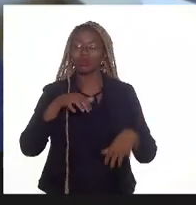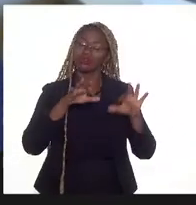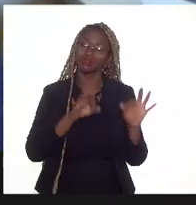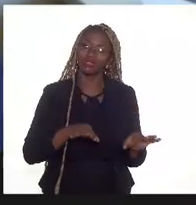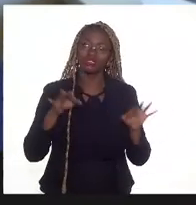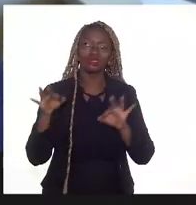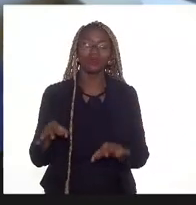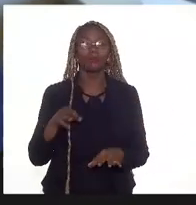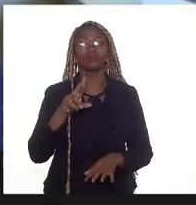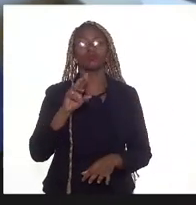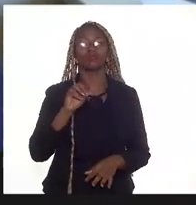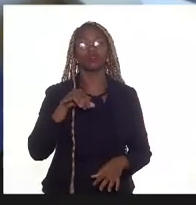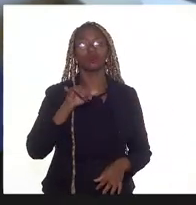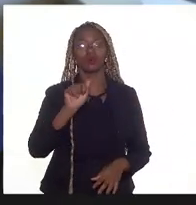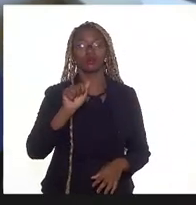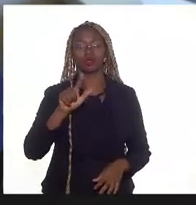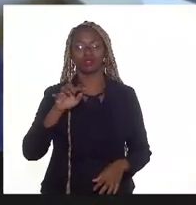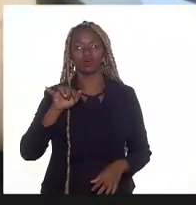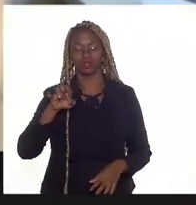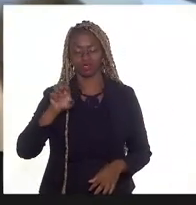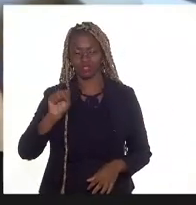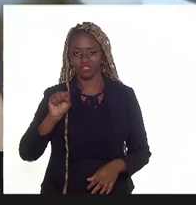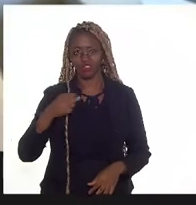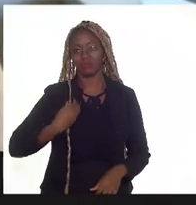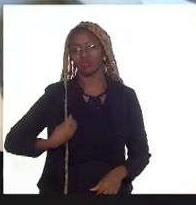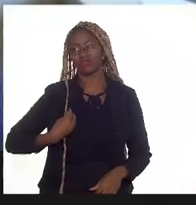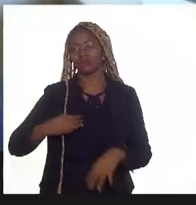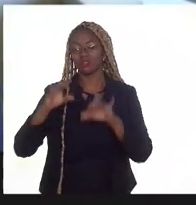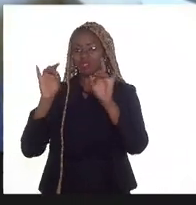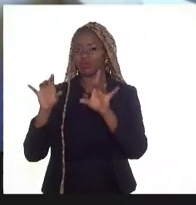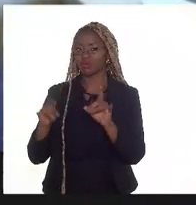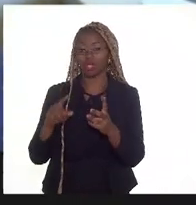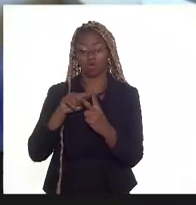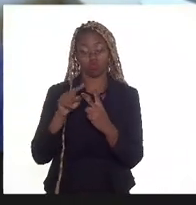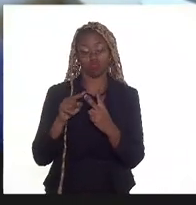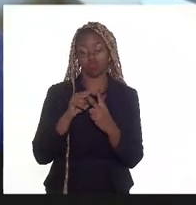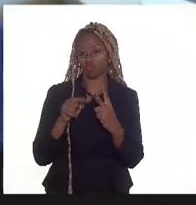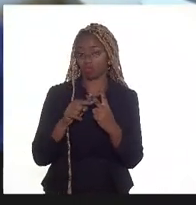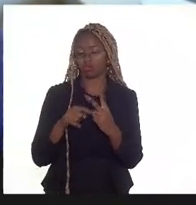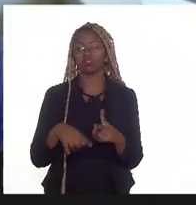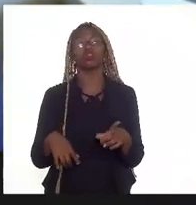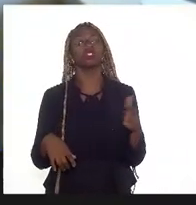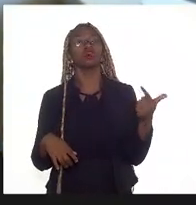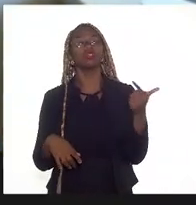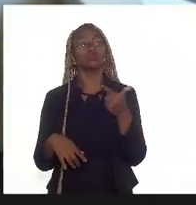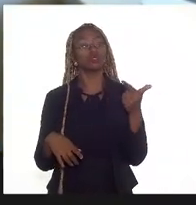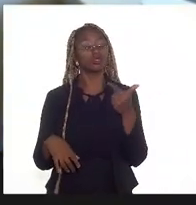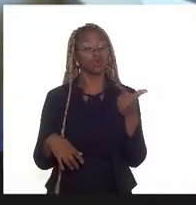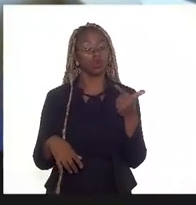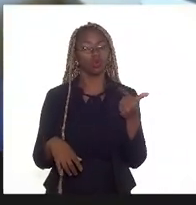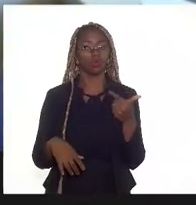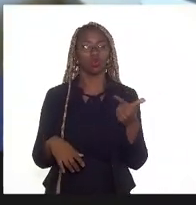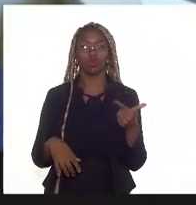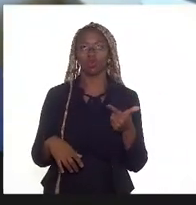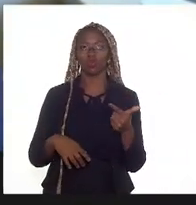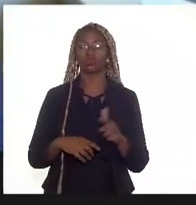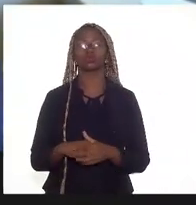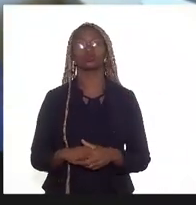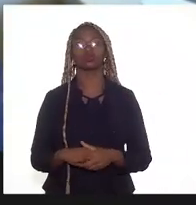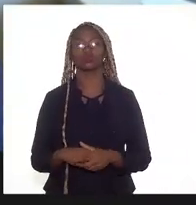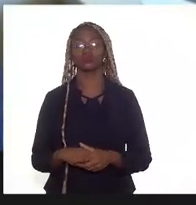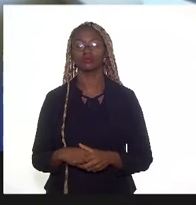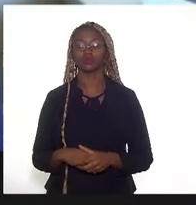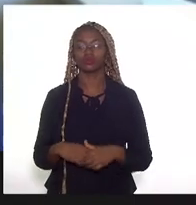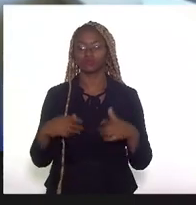participações especiais, nos dois. e o segundo, que, como o senhor explicou